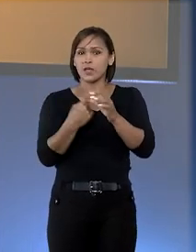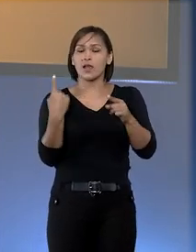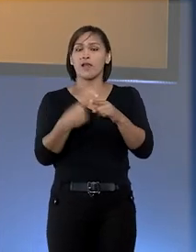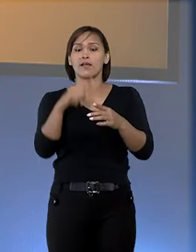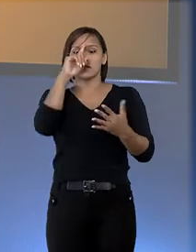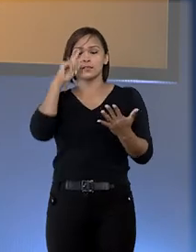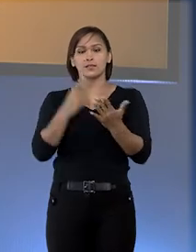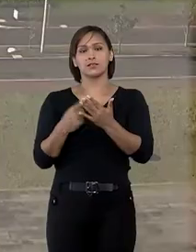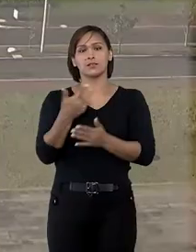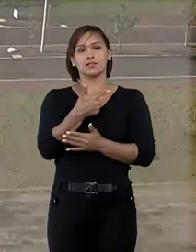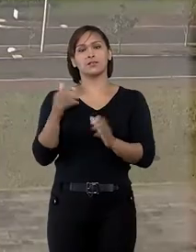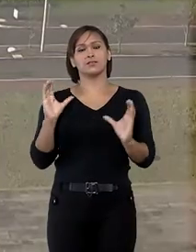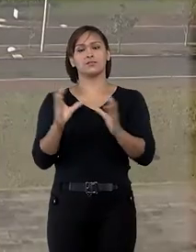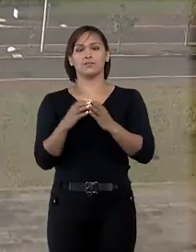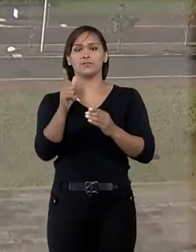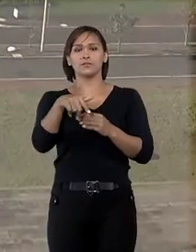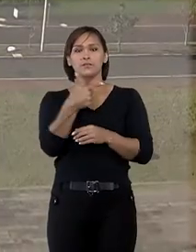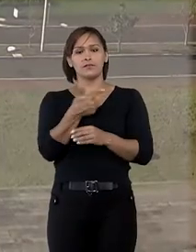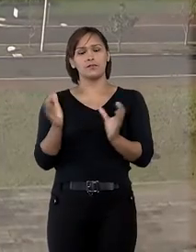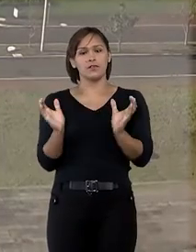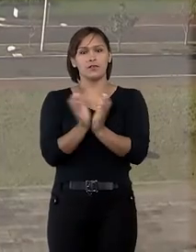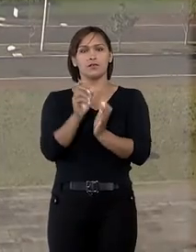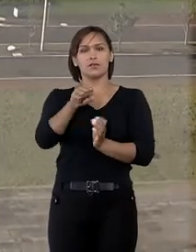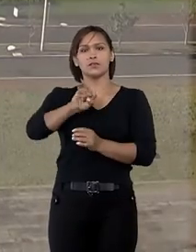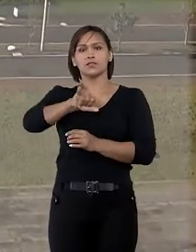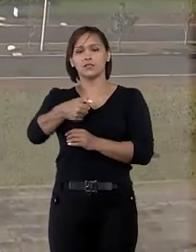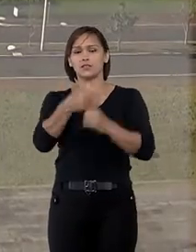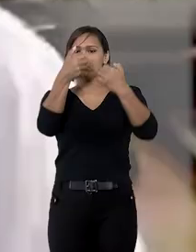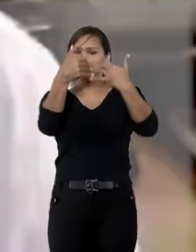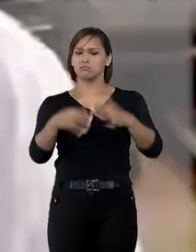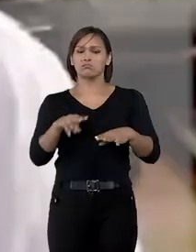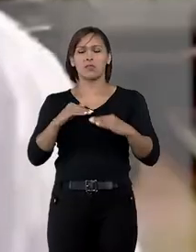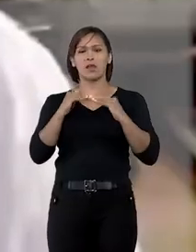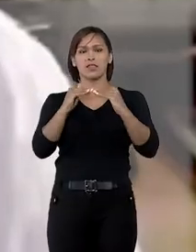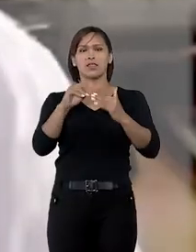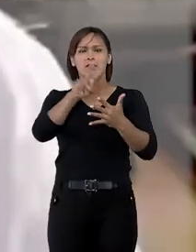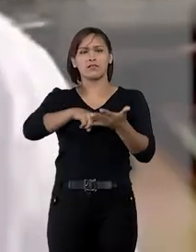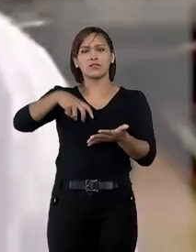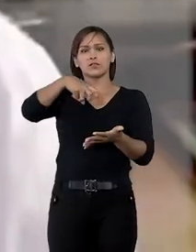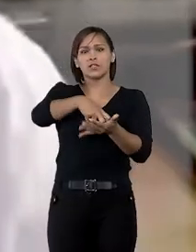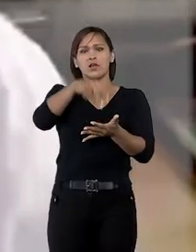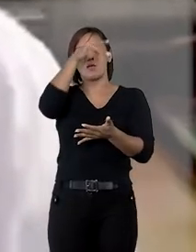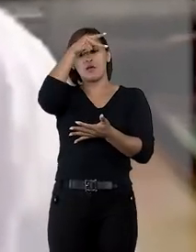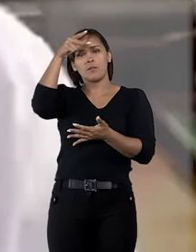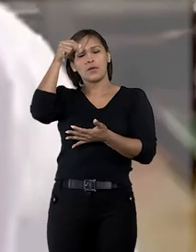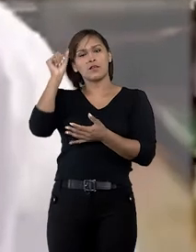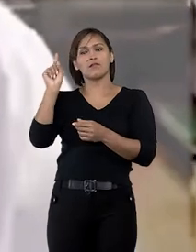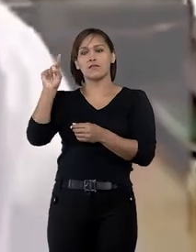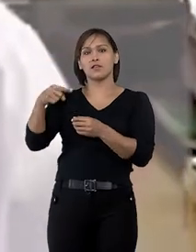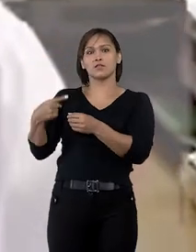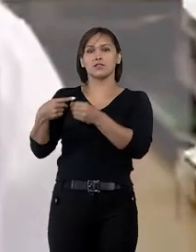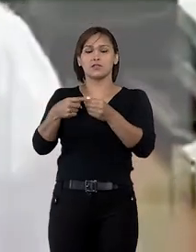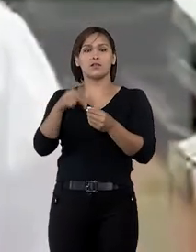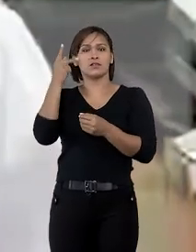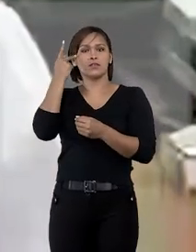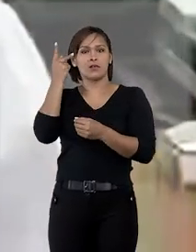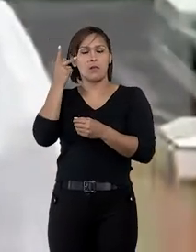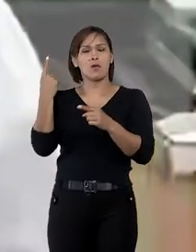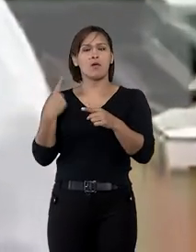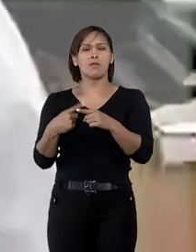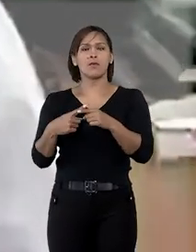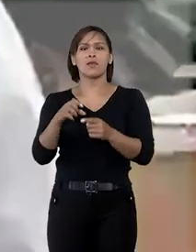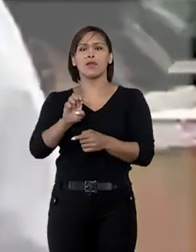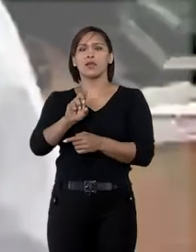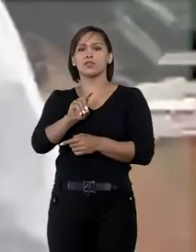segunda turma. A segunda turma do Superior Tribunal de Justiça manteve a condenação do prefeito do município de Boituva, em São